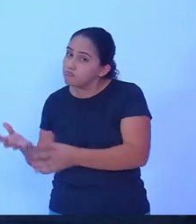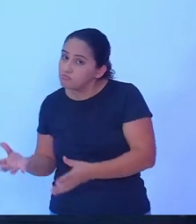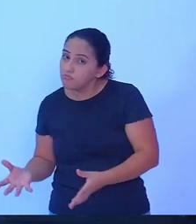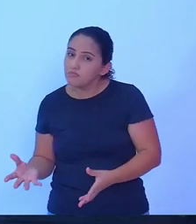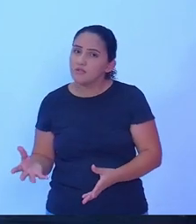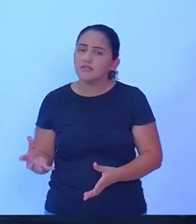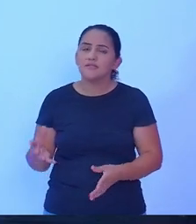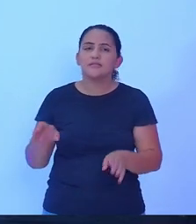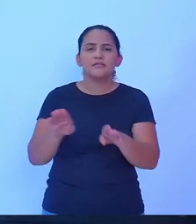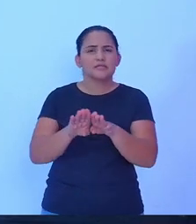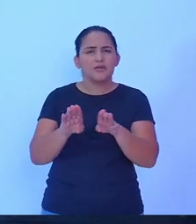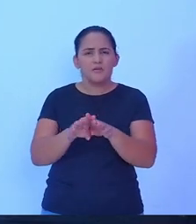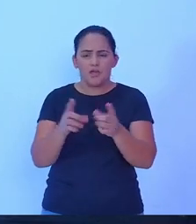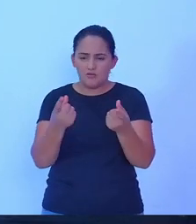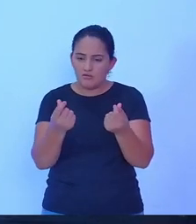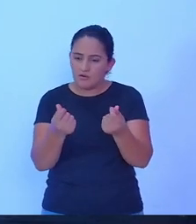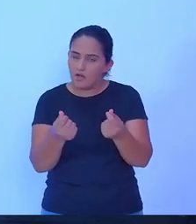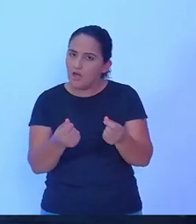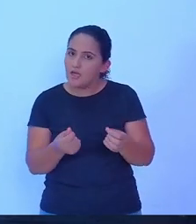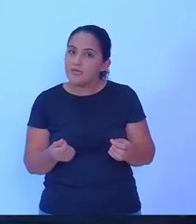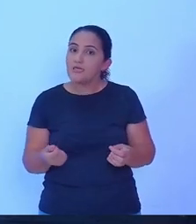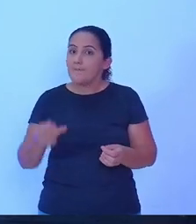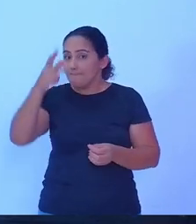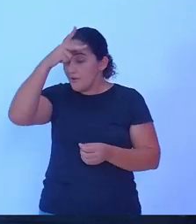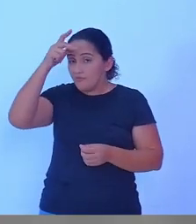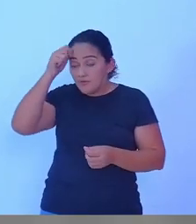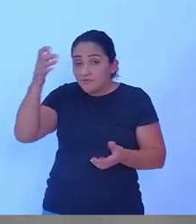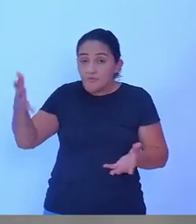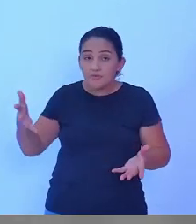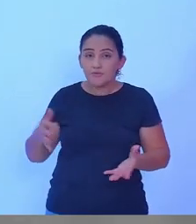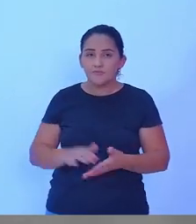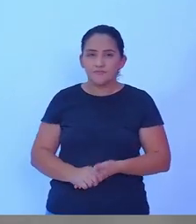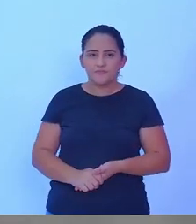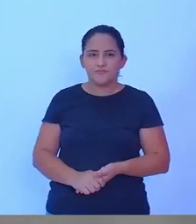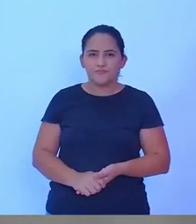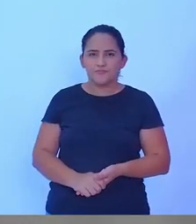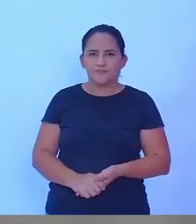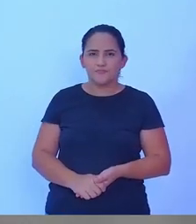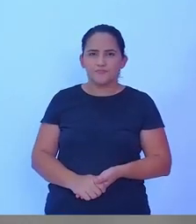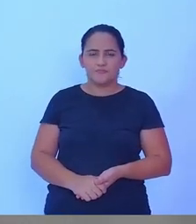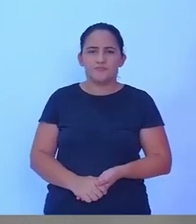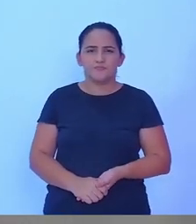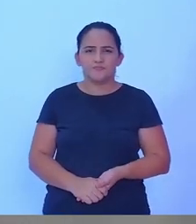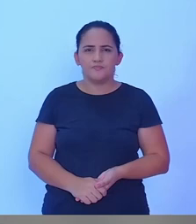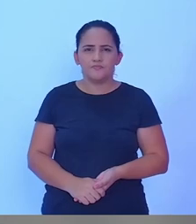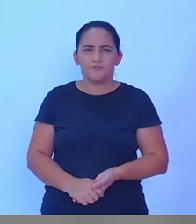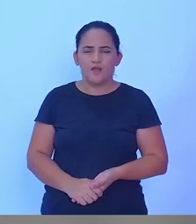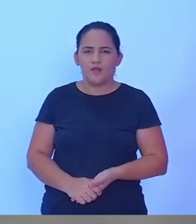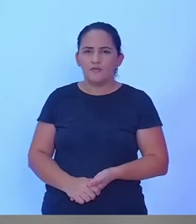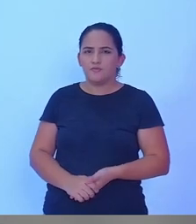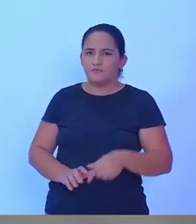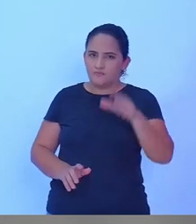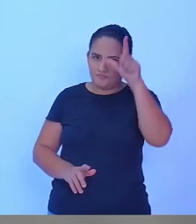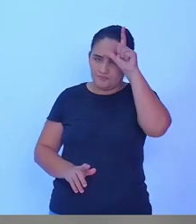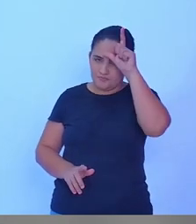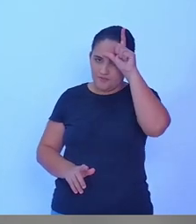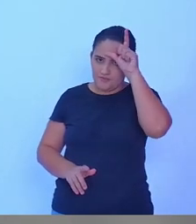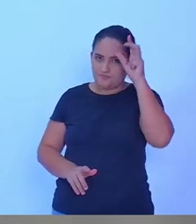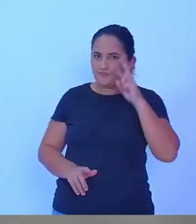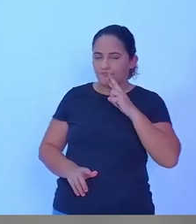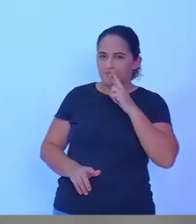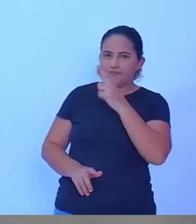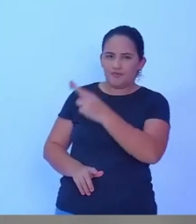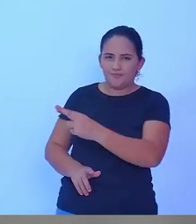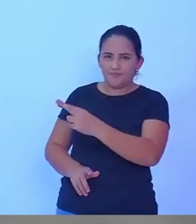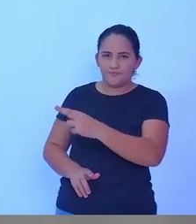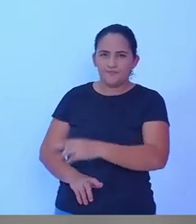recurso municipal através de economia. O candidato Lucindo Sotelli tem agora um